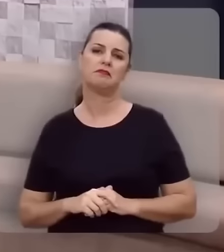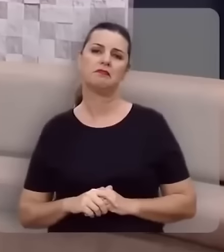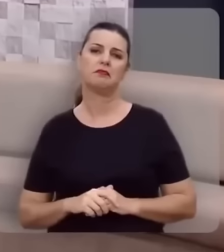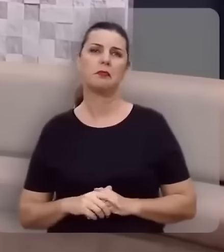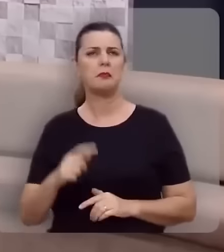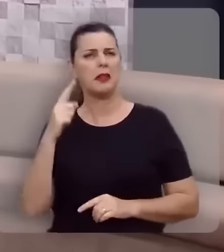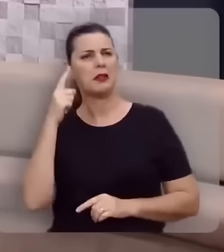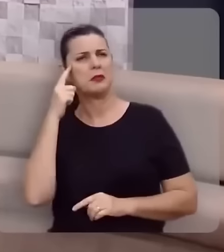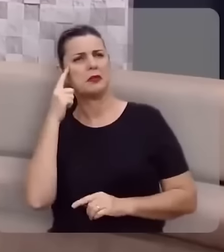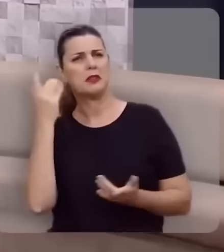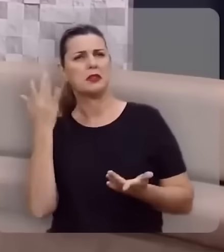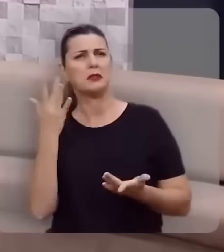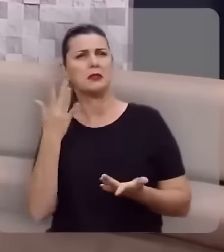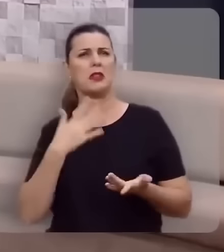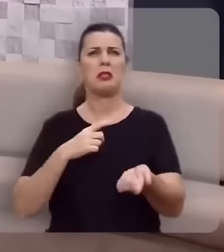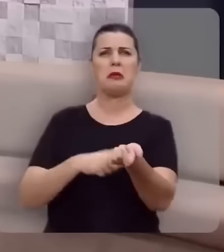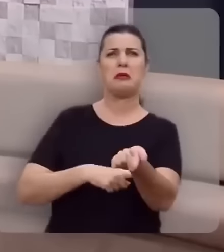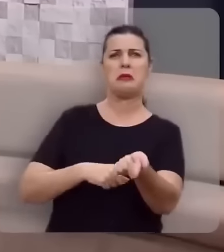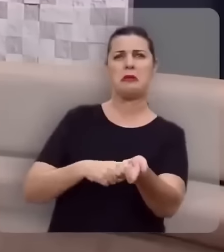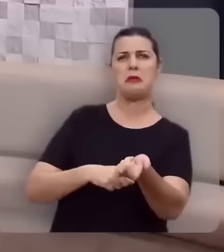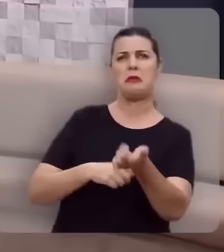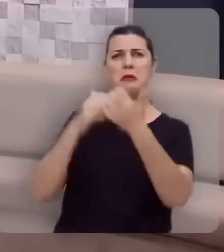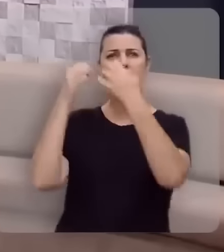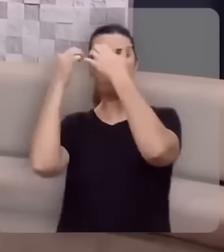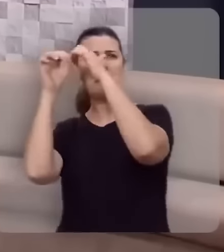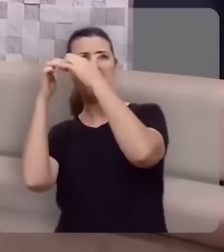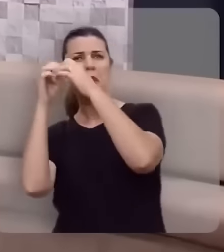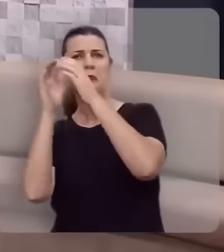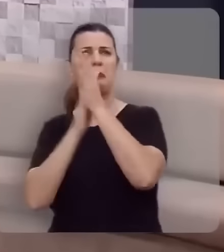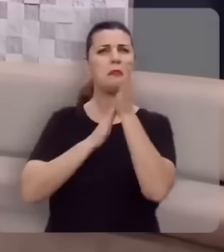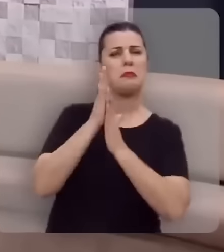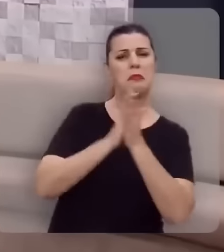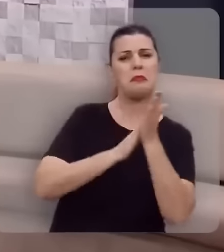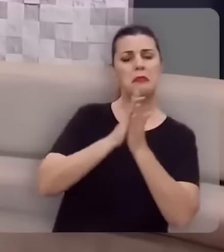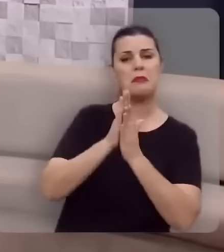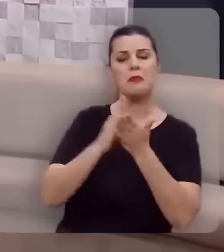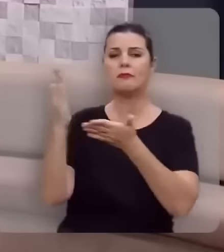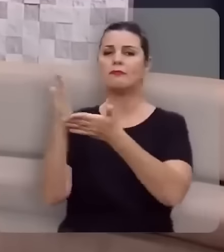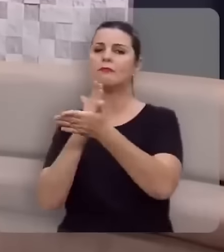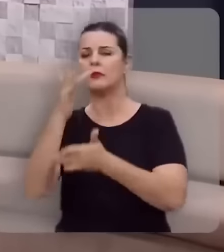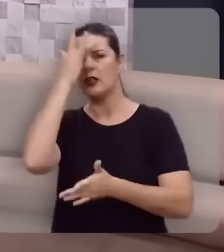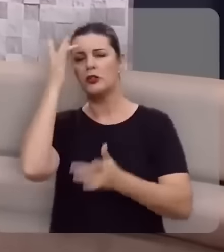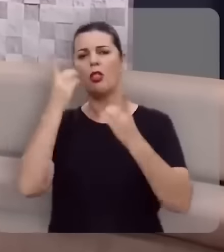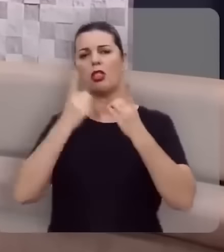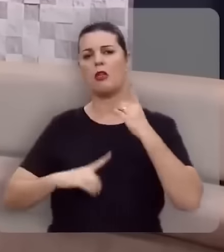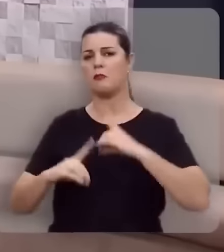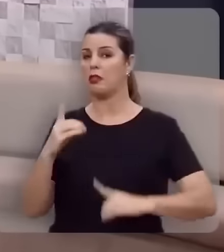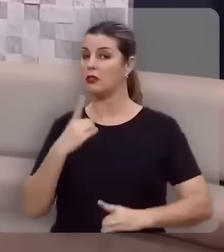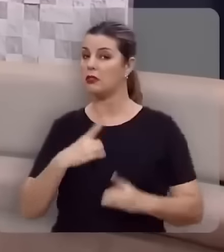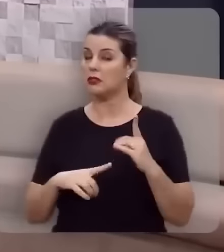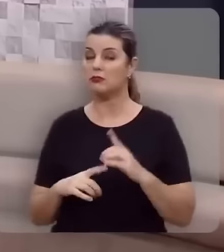Tenso, nervoso, ansioso, alguns até depressivos.